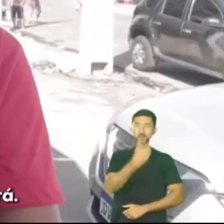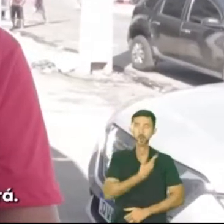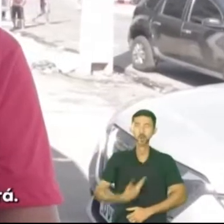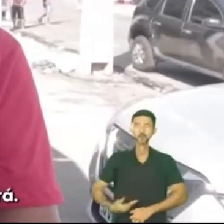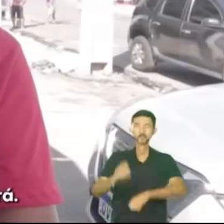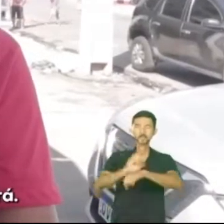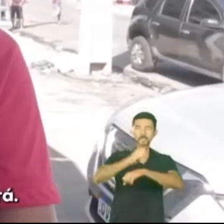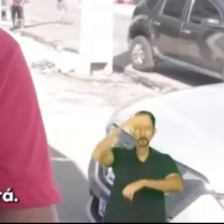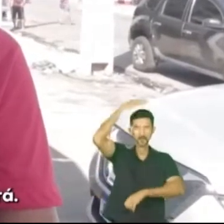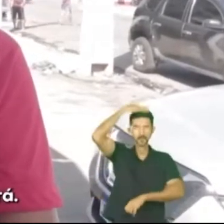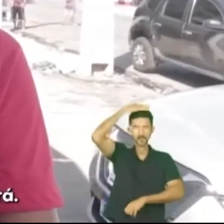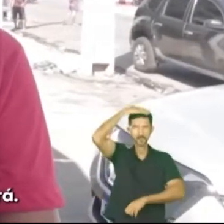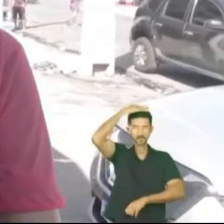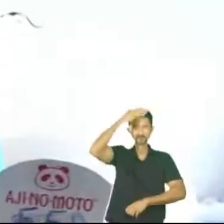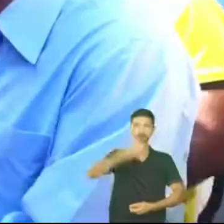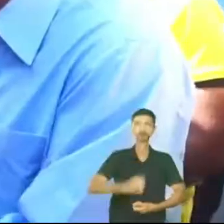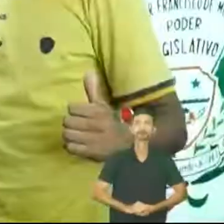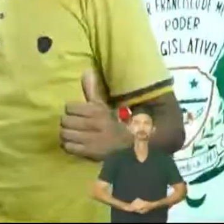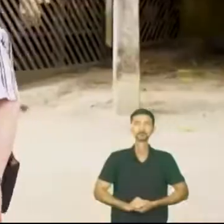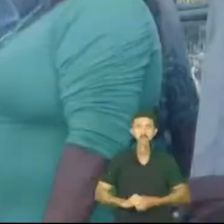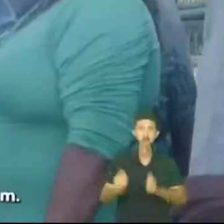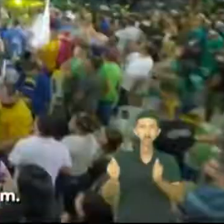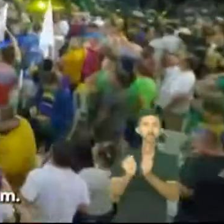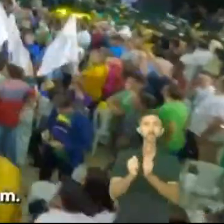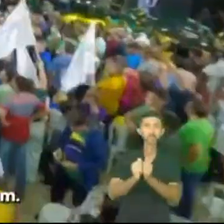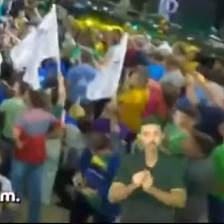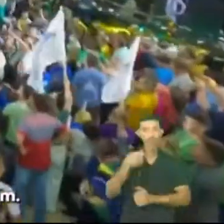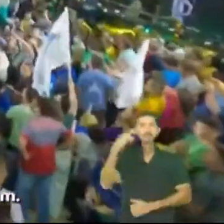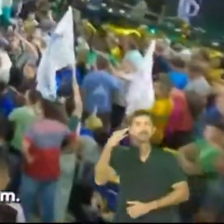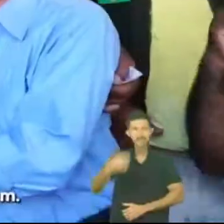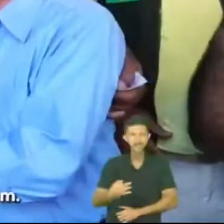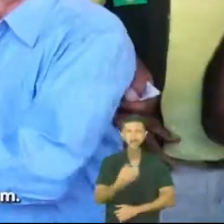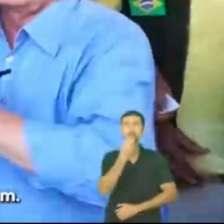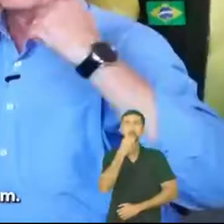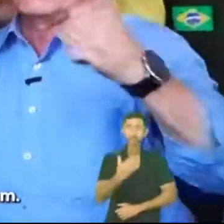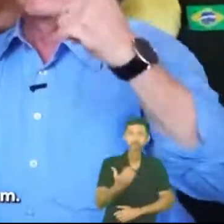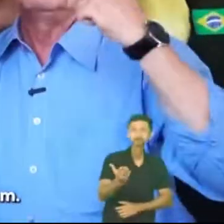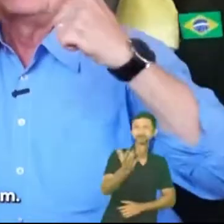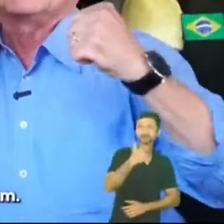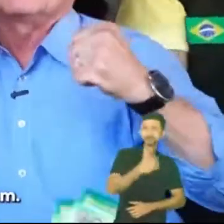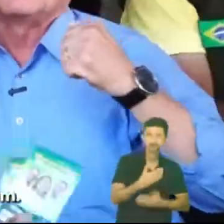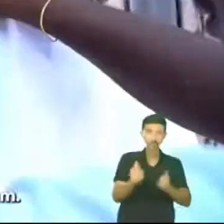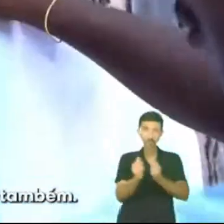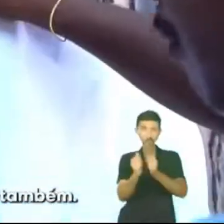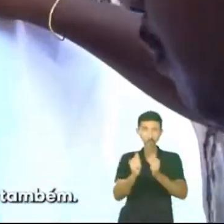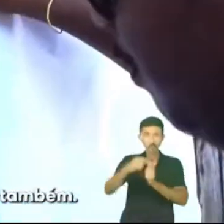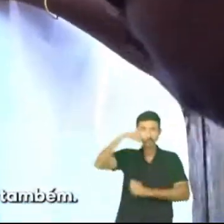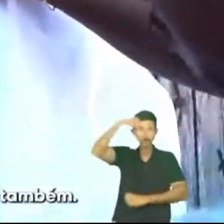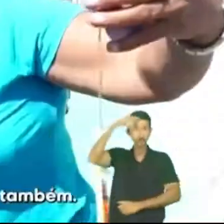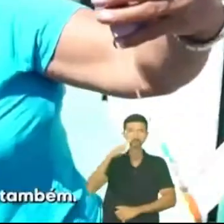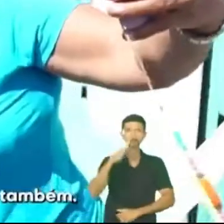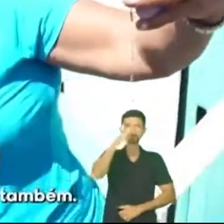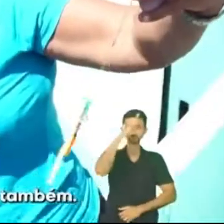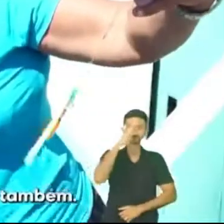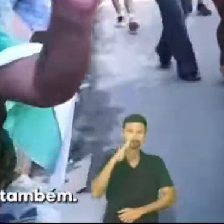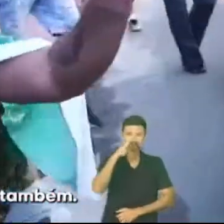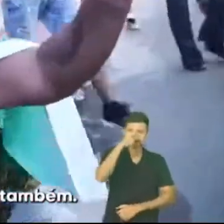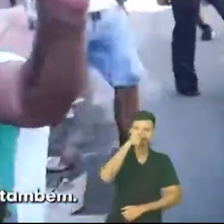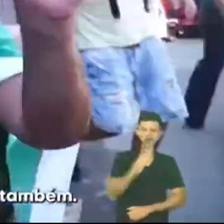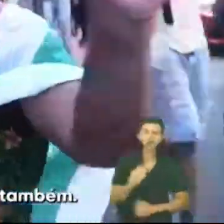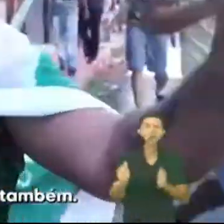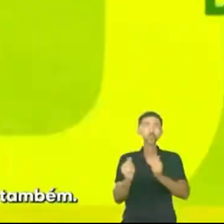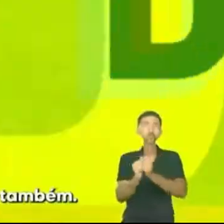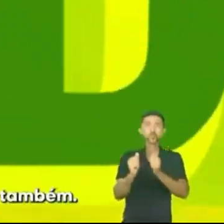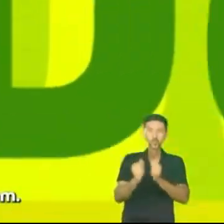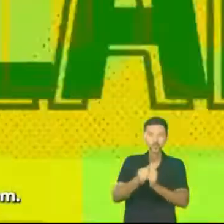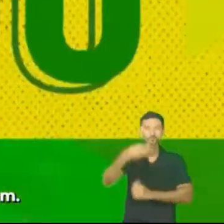Zequinha 22 para governo do Pará. Todo o lado certo, do lado do bem. Tô com o Zequinha e Bolsonaro,